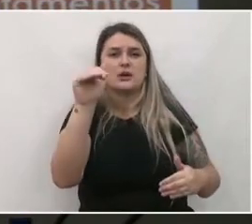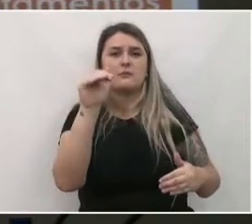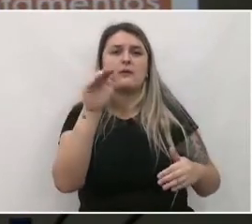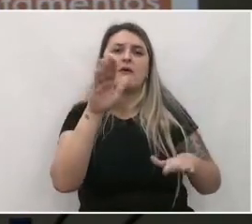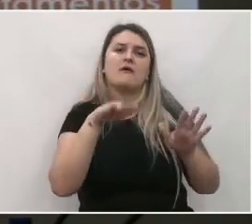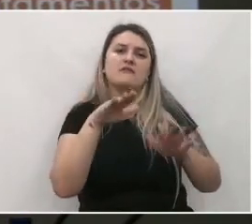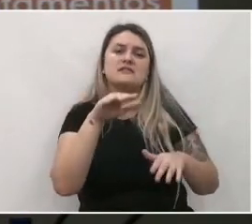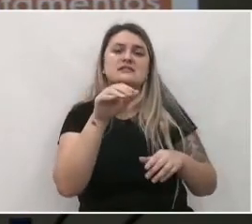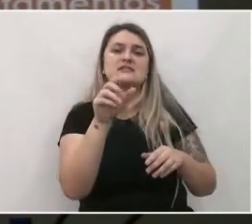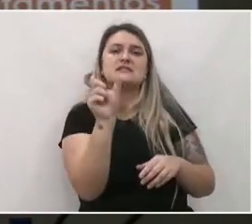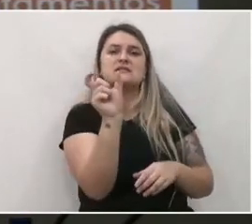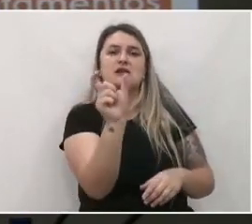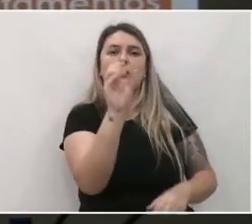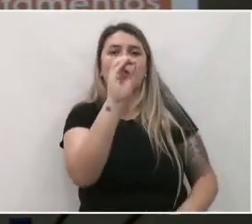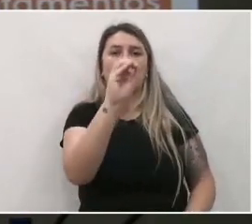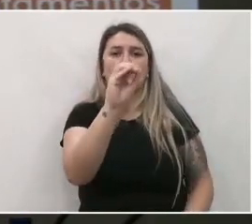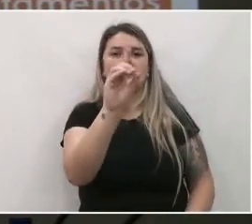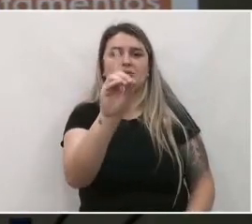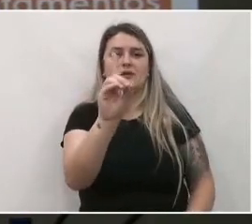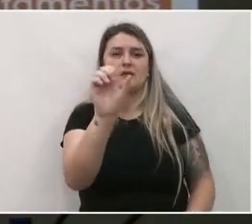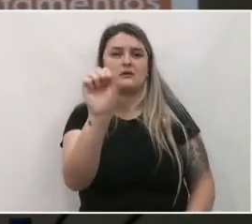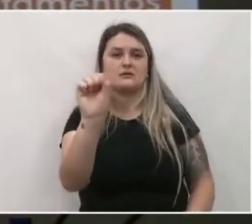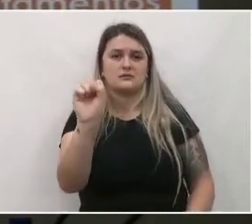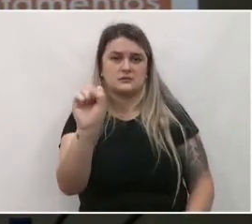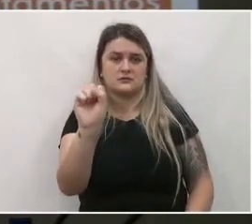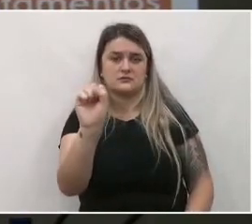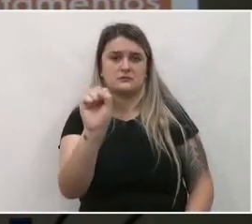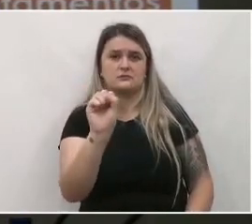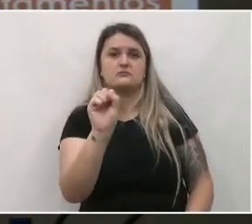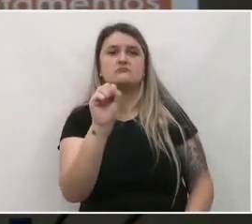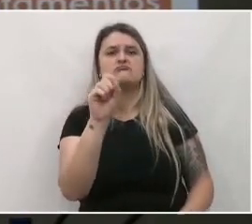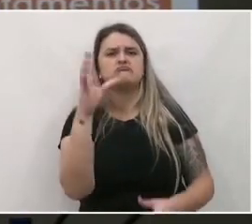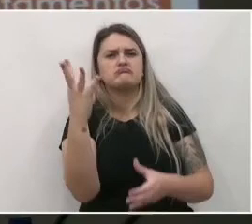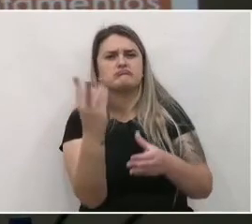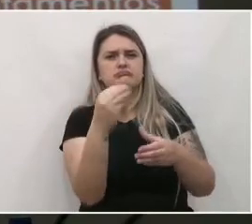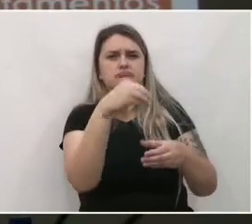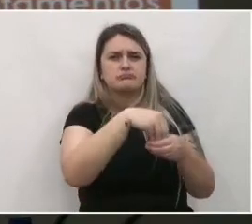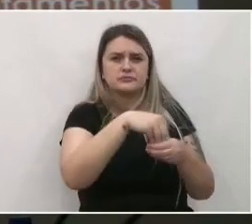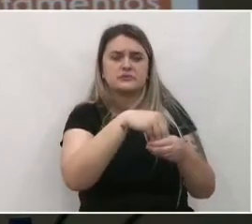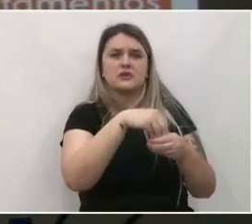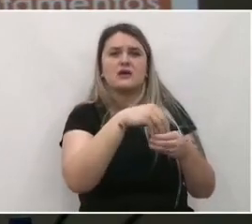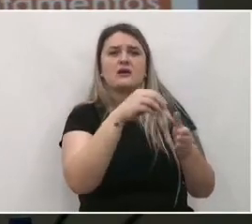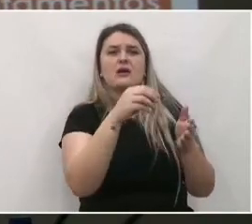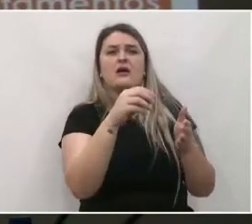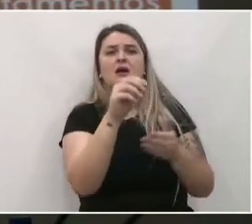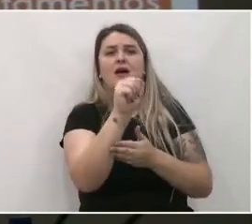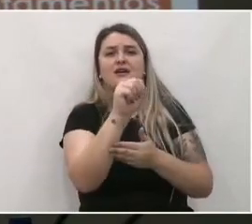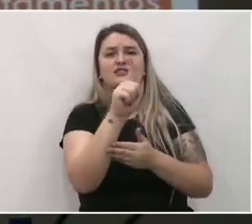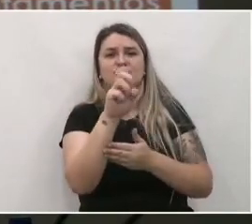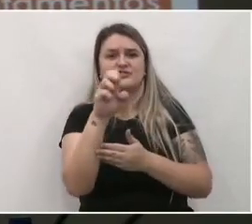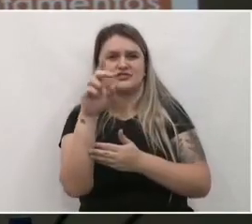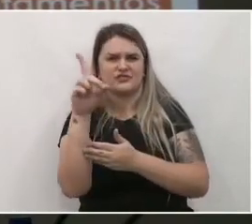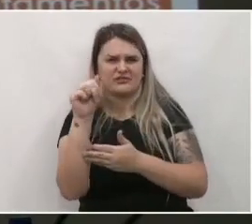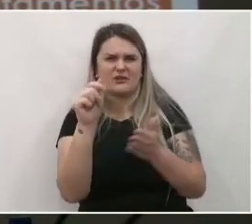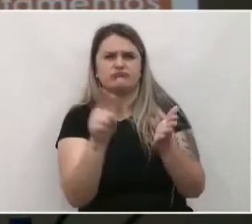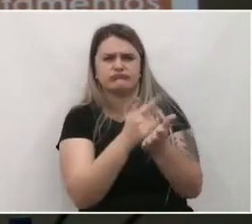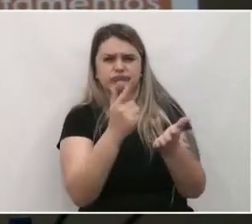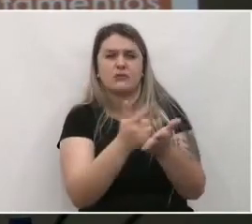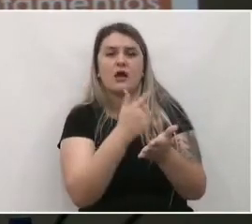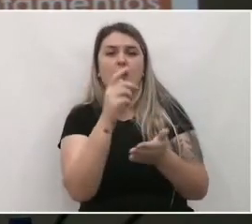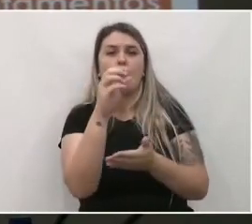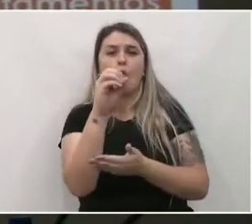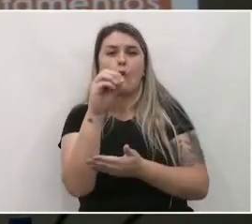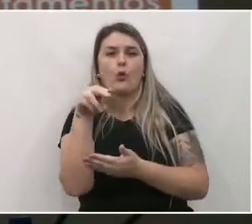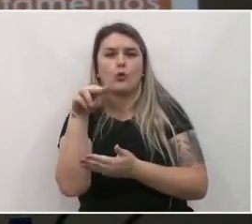vezes pela sigla ODS. Fazem parte da Agenda 2030 da ONU e contém